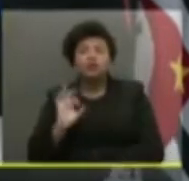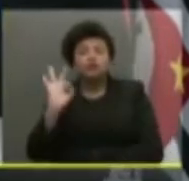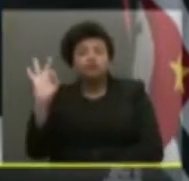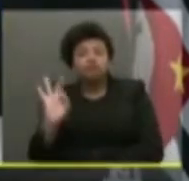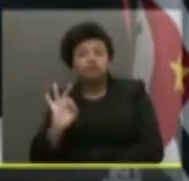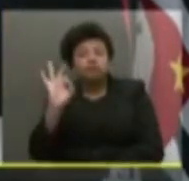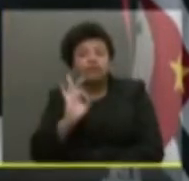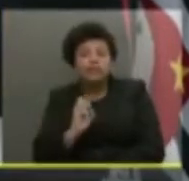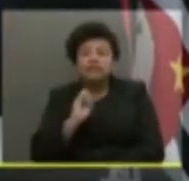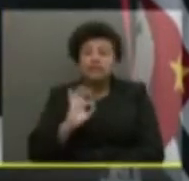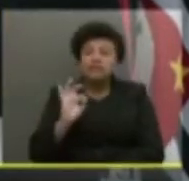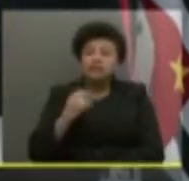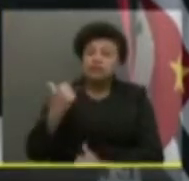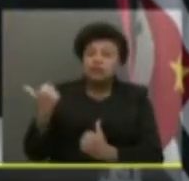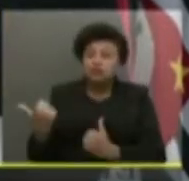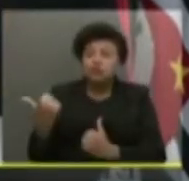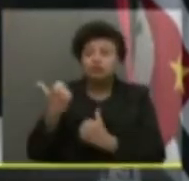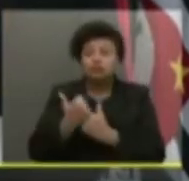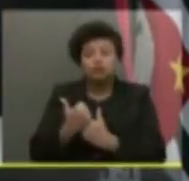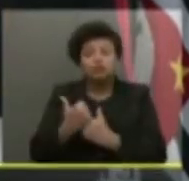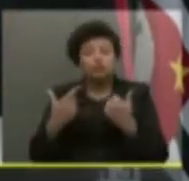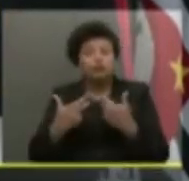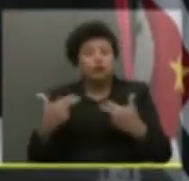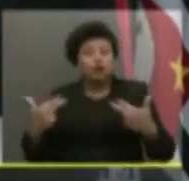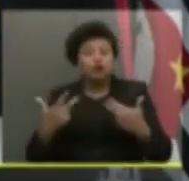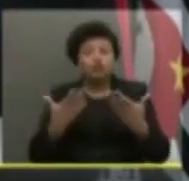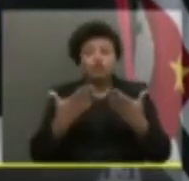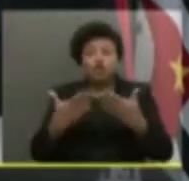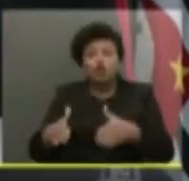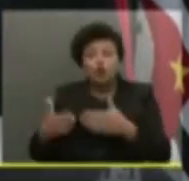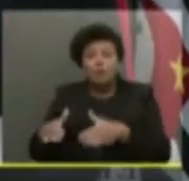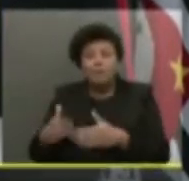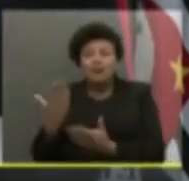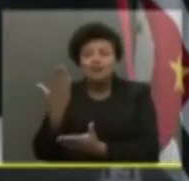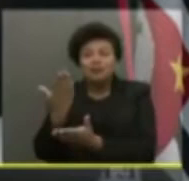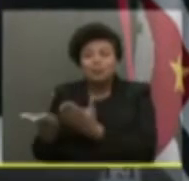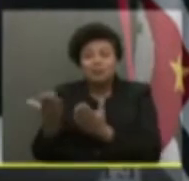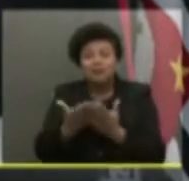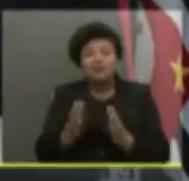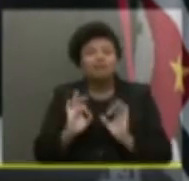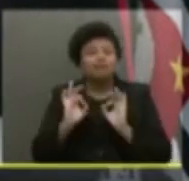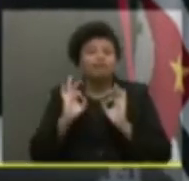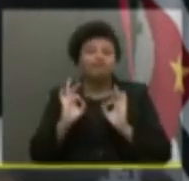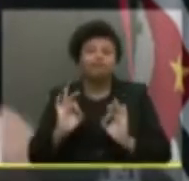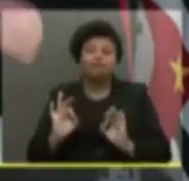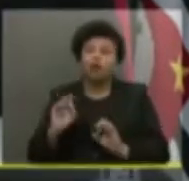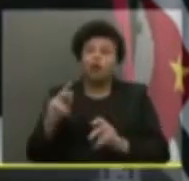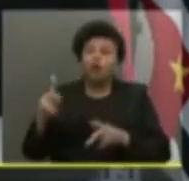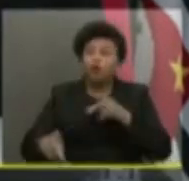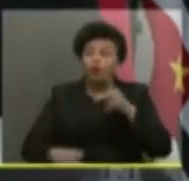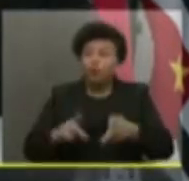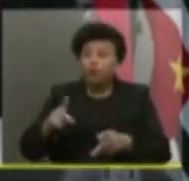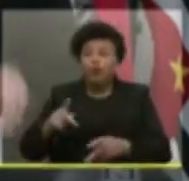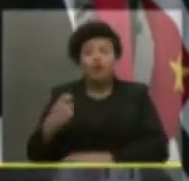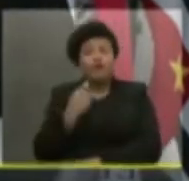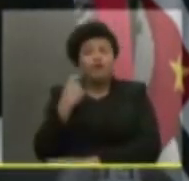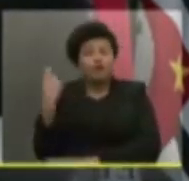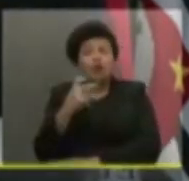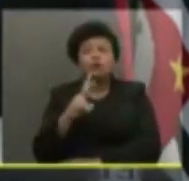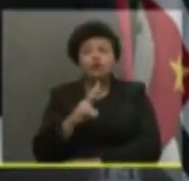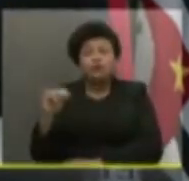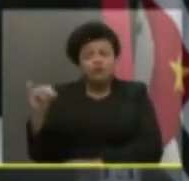imposto para famílias de baixa renda. Conforme o Palácio de Piratini, as mudanças ainda atingem um imposto sobre